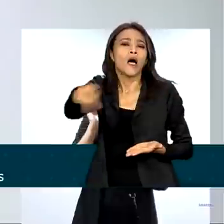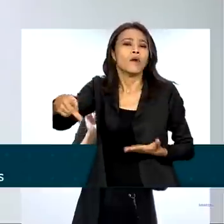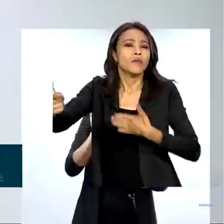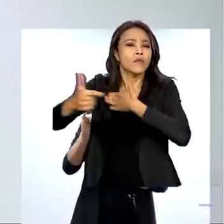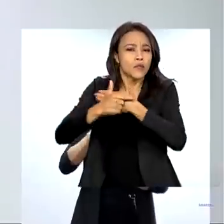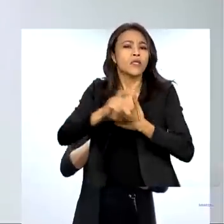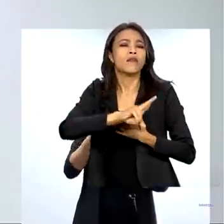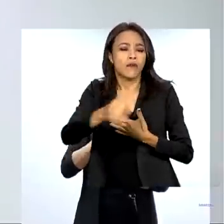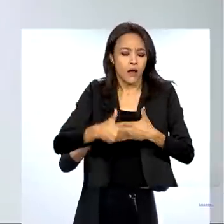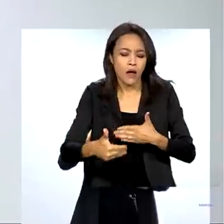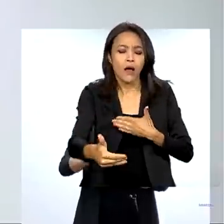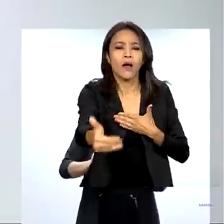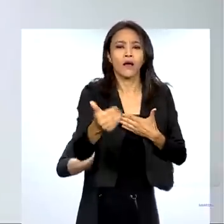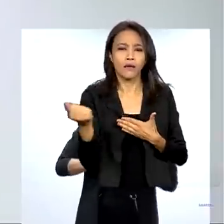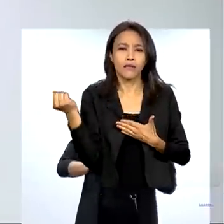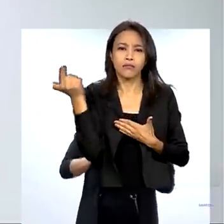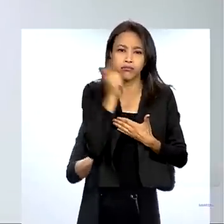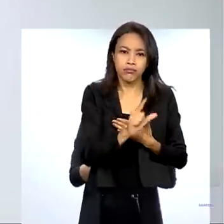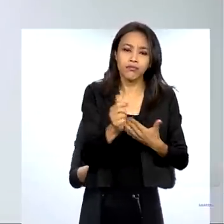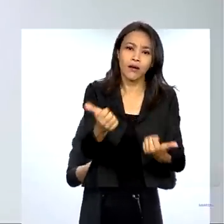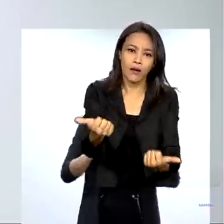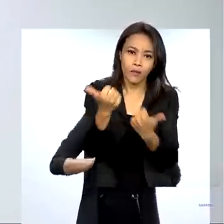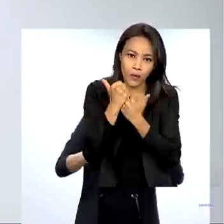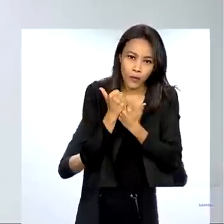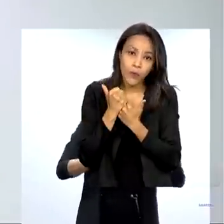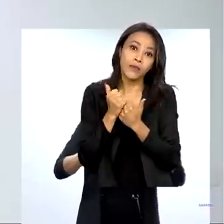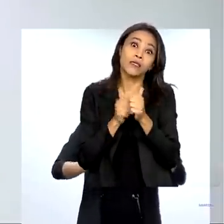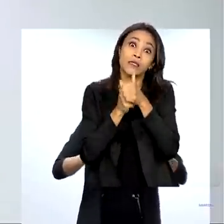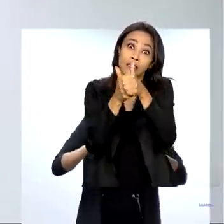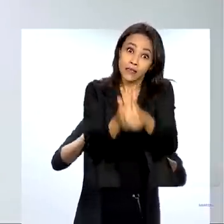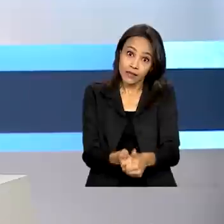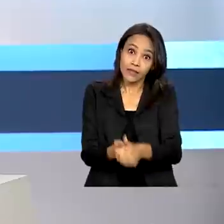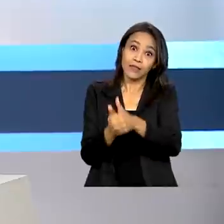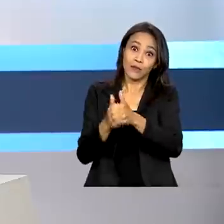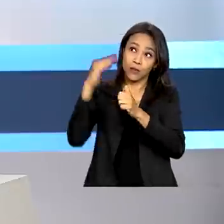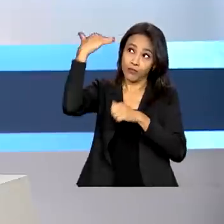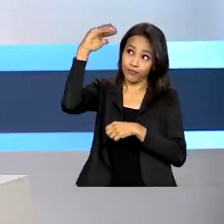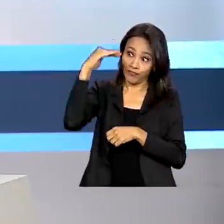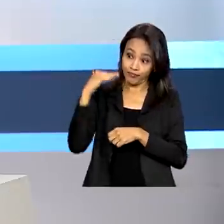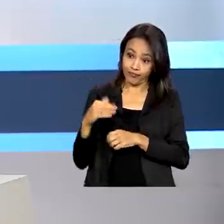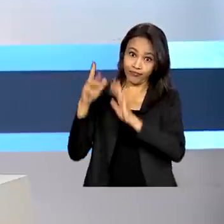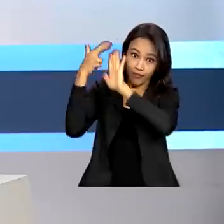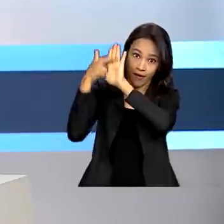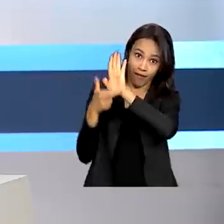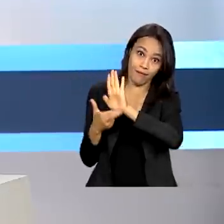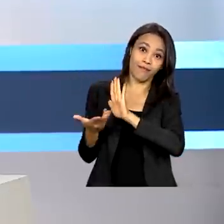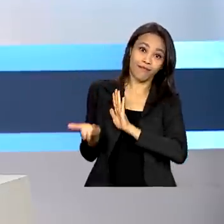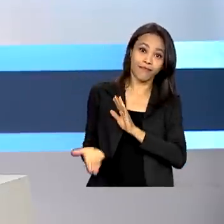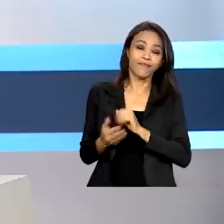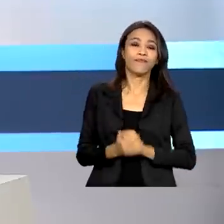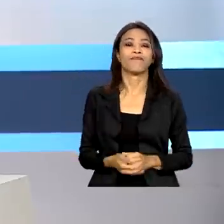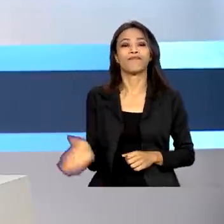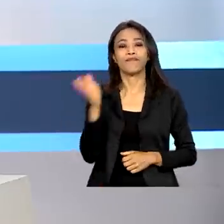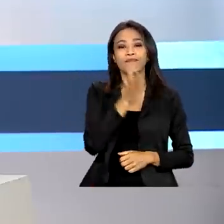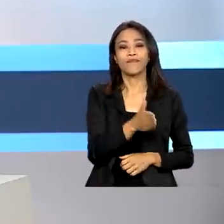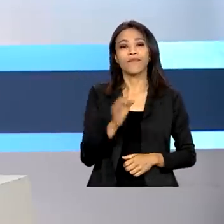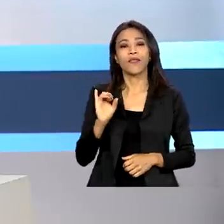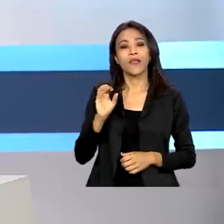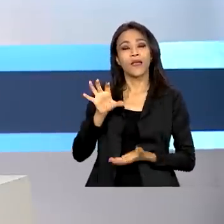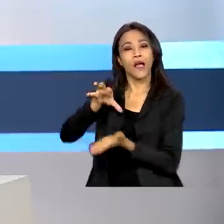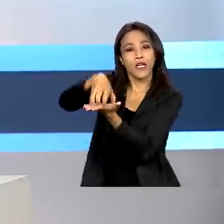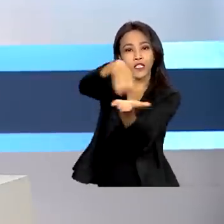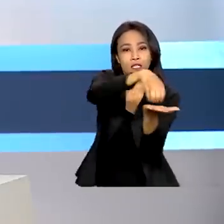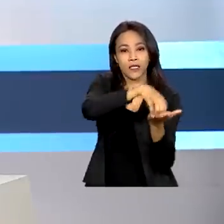beneficiado conforme a hierarquia ali do ranking. As agências do INSS terão